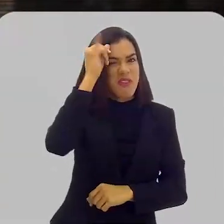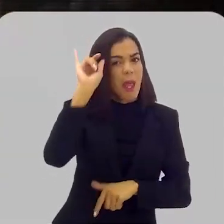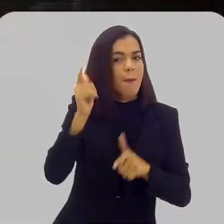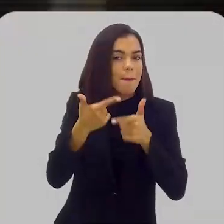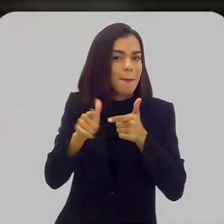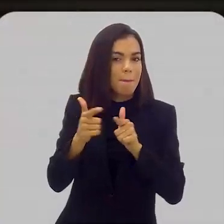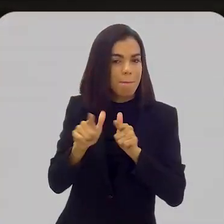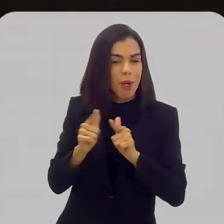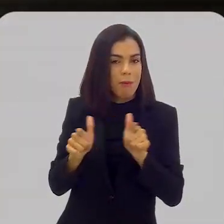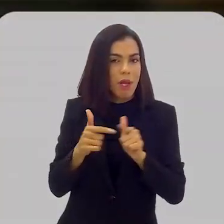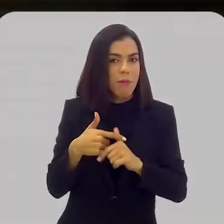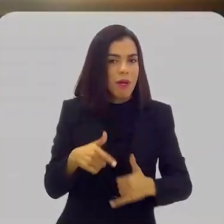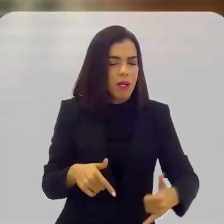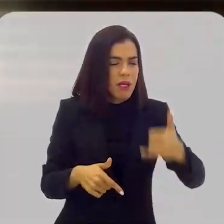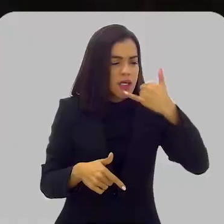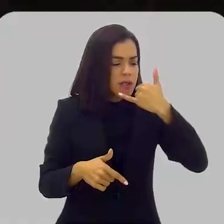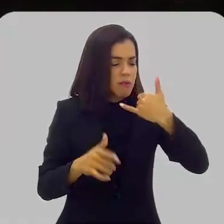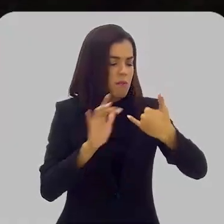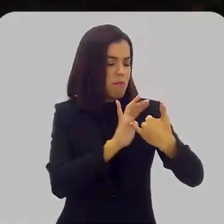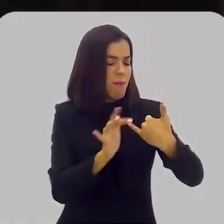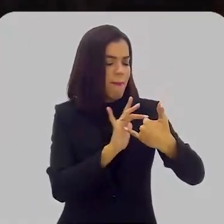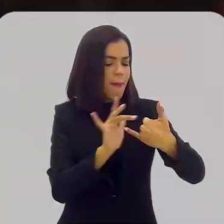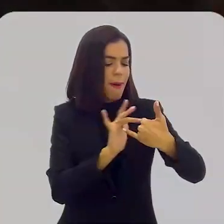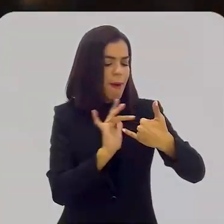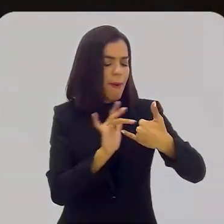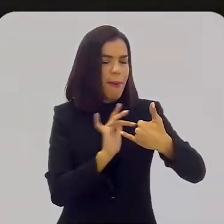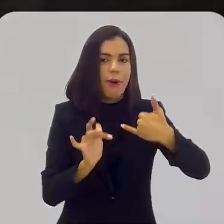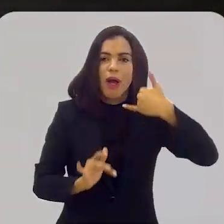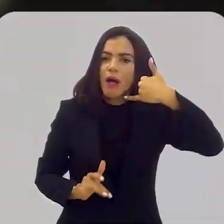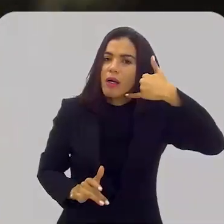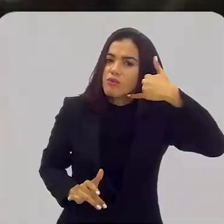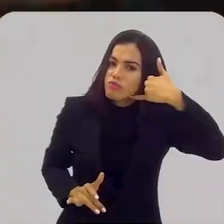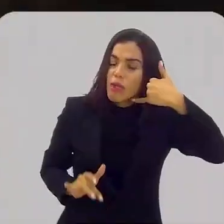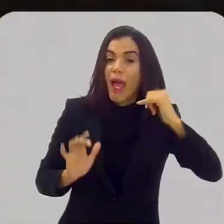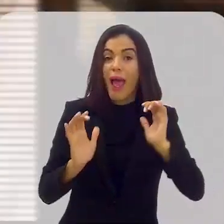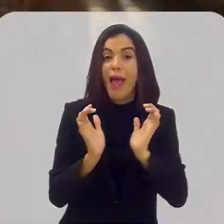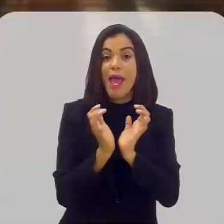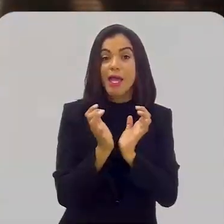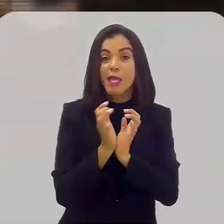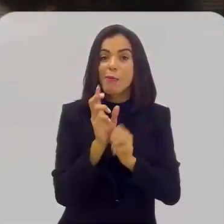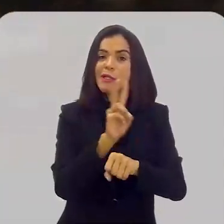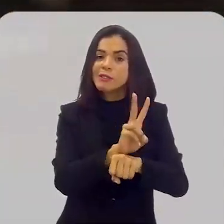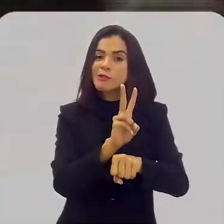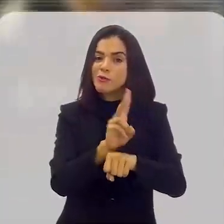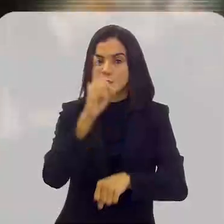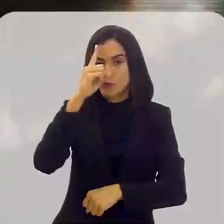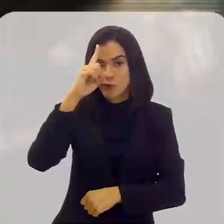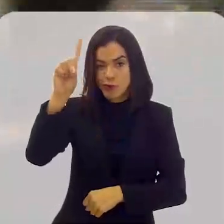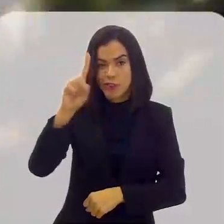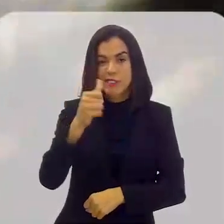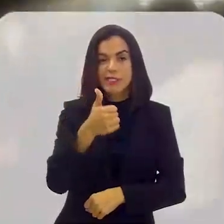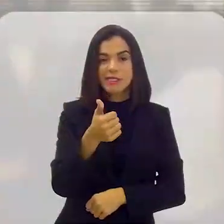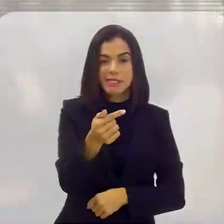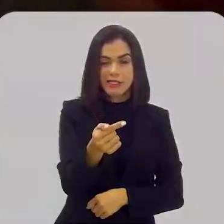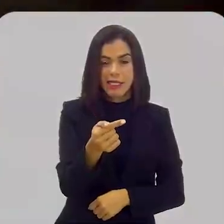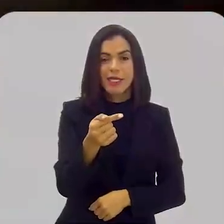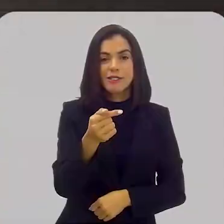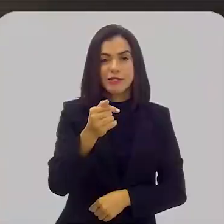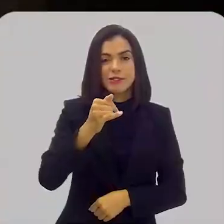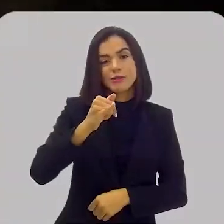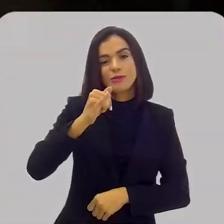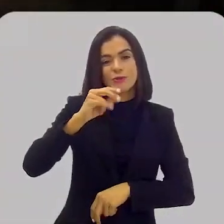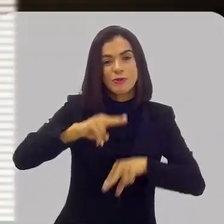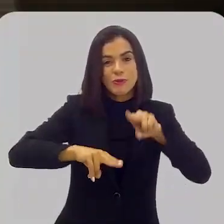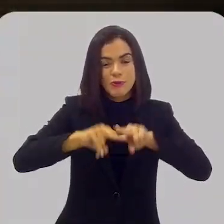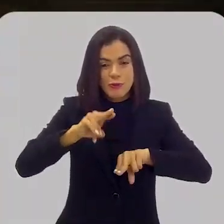houvesse nenhum problema, e peguei o telefone e imediatamente eu contactei a equipe do dia aqui, aquele dia 17 de